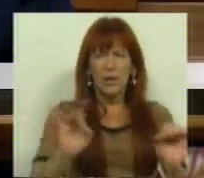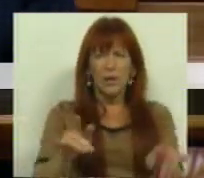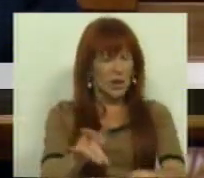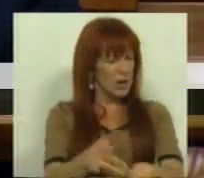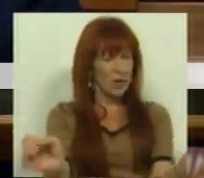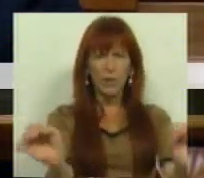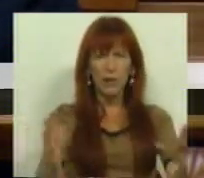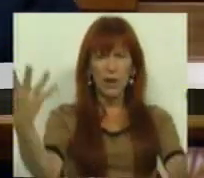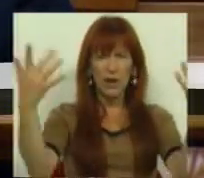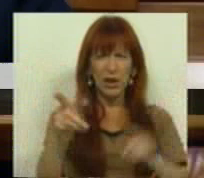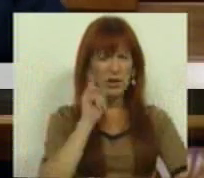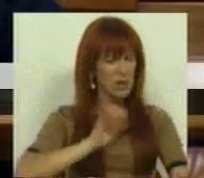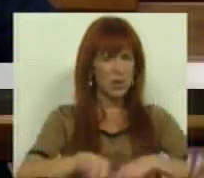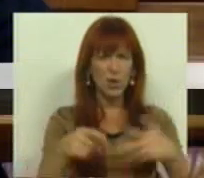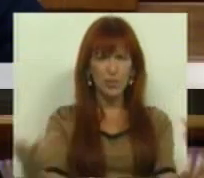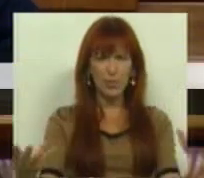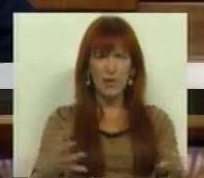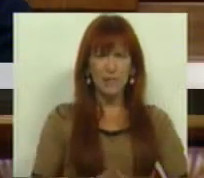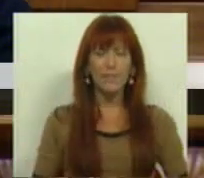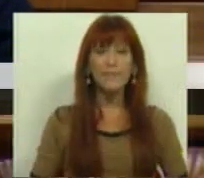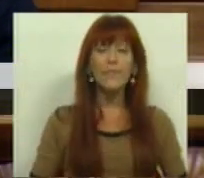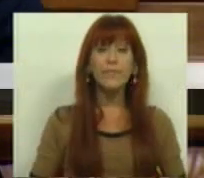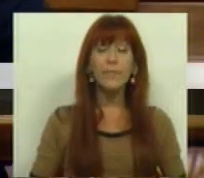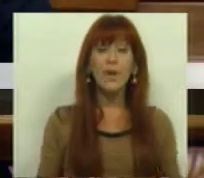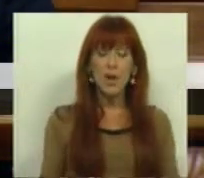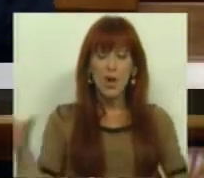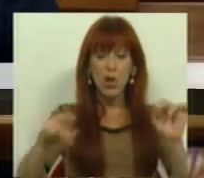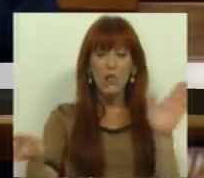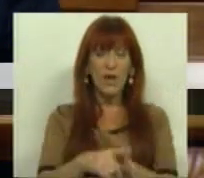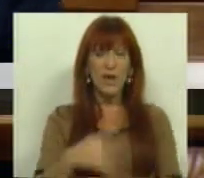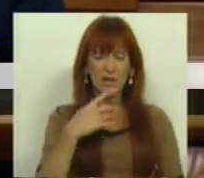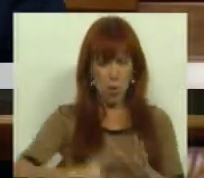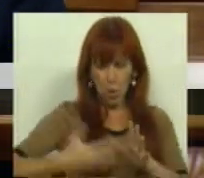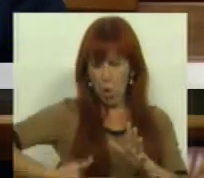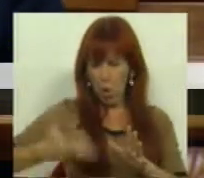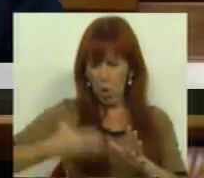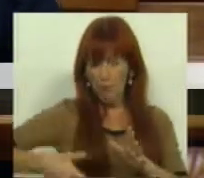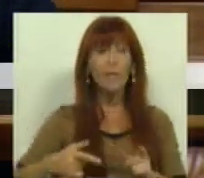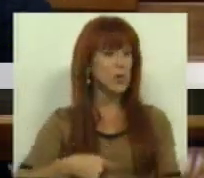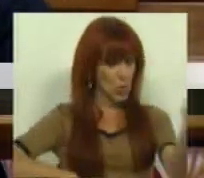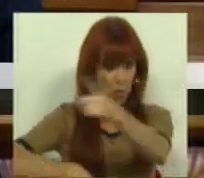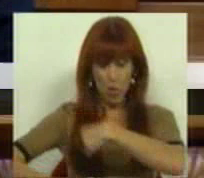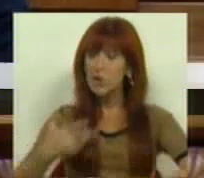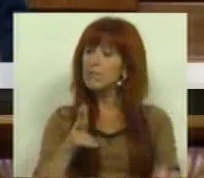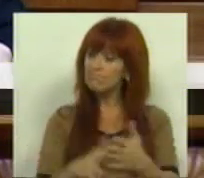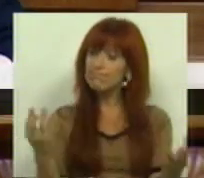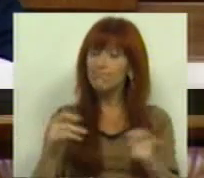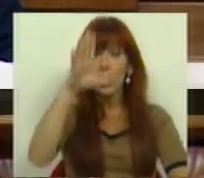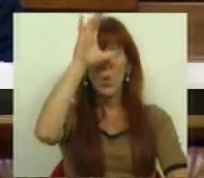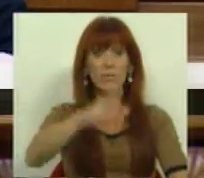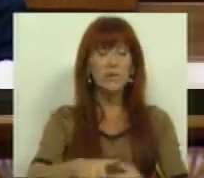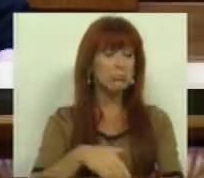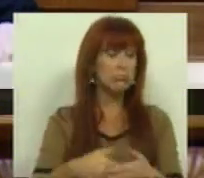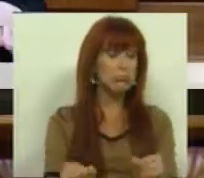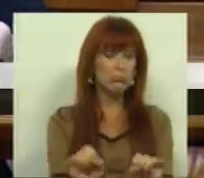Insensibilidade, insensibilidade, senhoras e senhores deputados. A nova lei é complexa, todos o reconhecem e o Governo